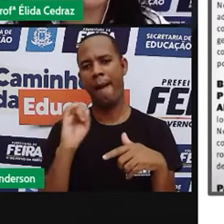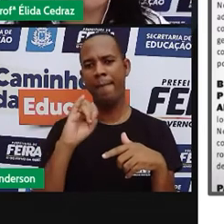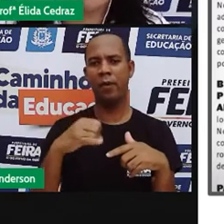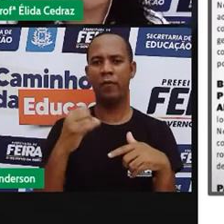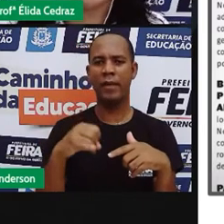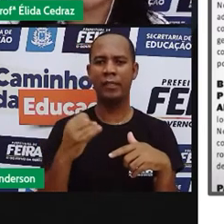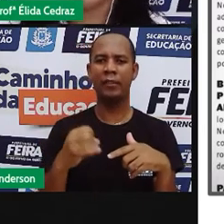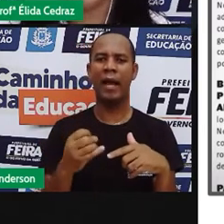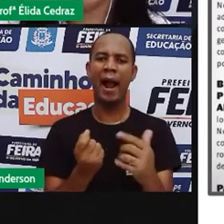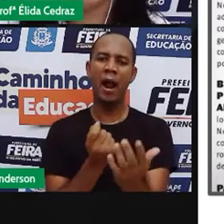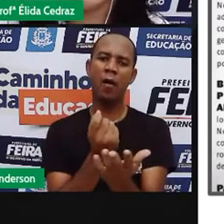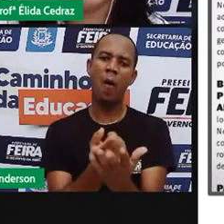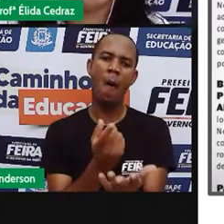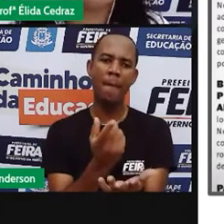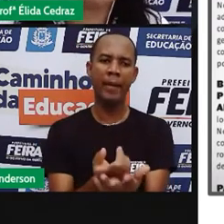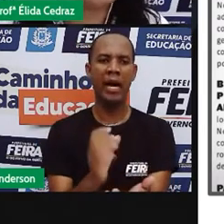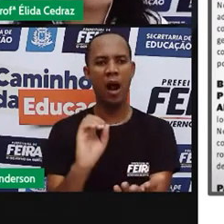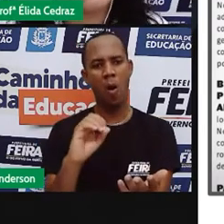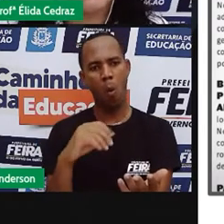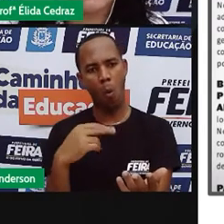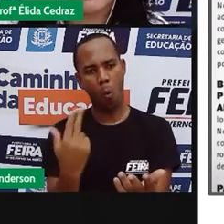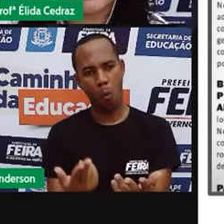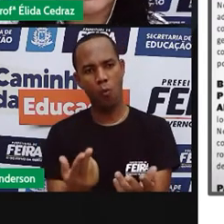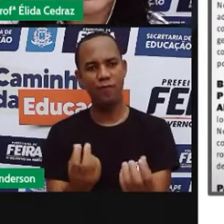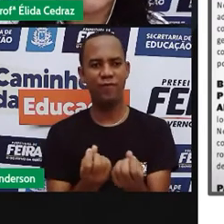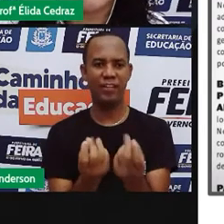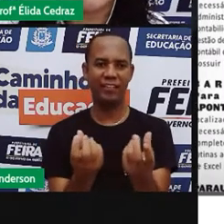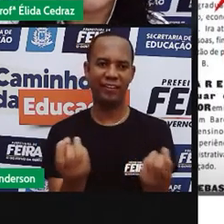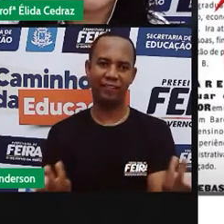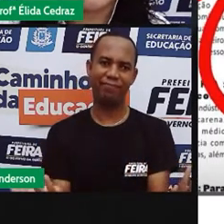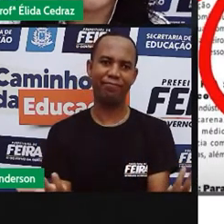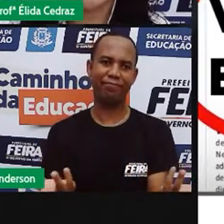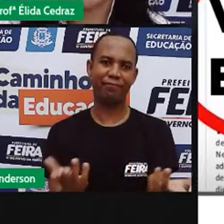de compra e venda entre outras coisas.